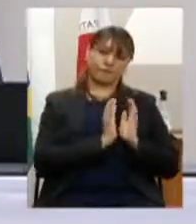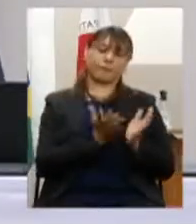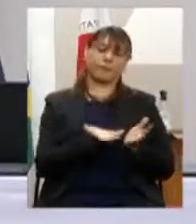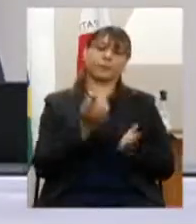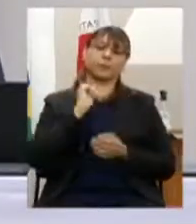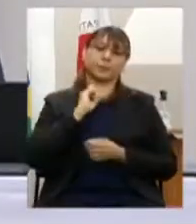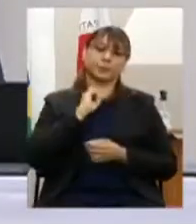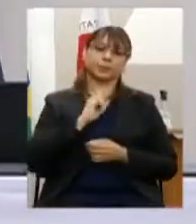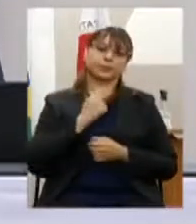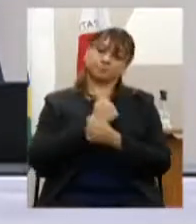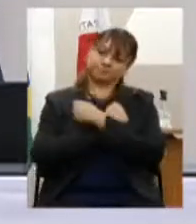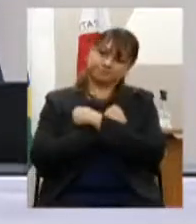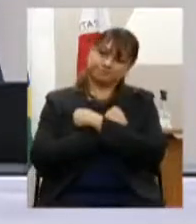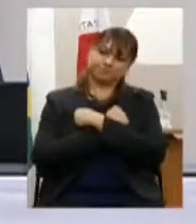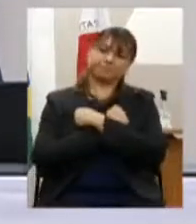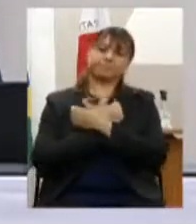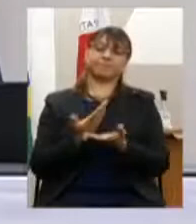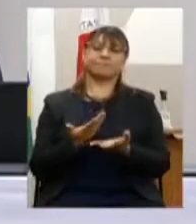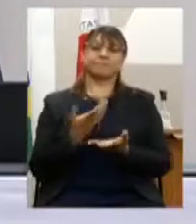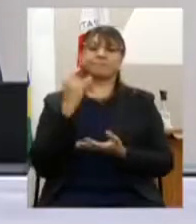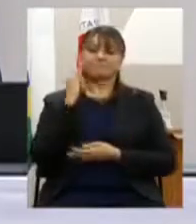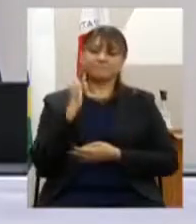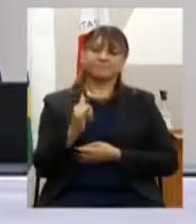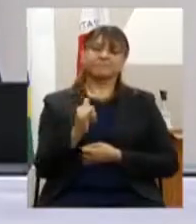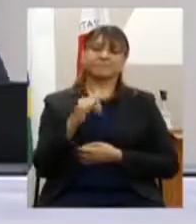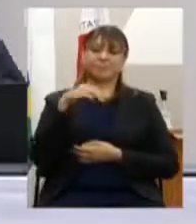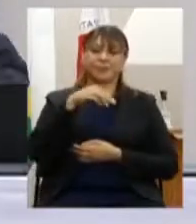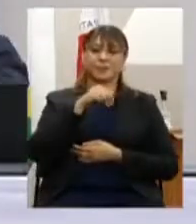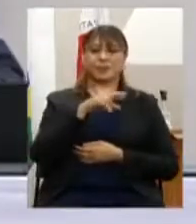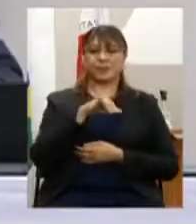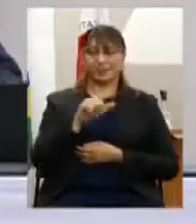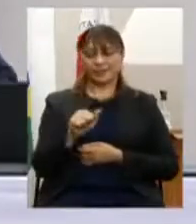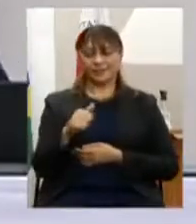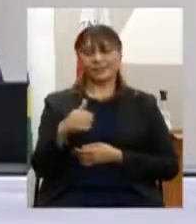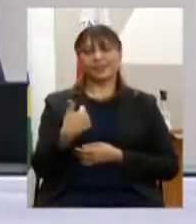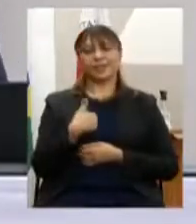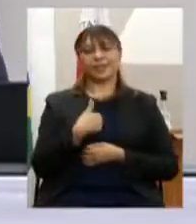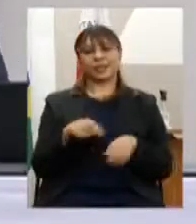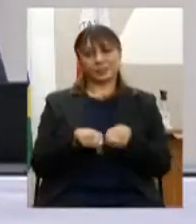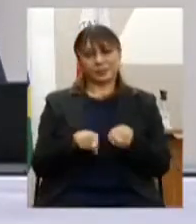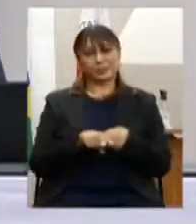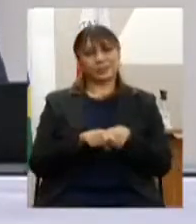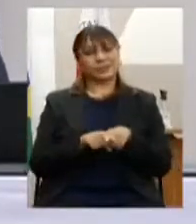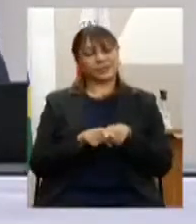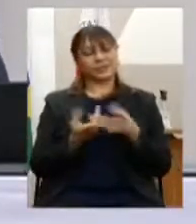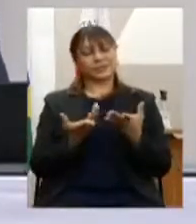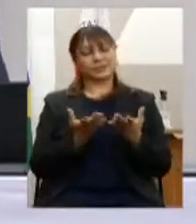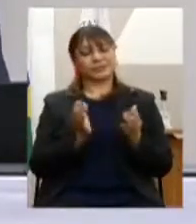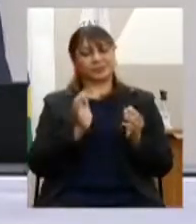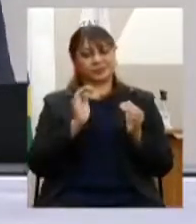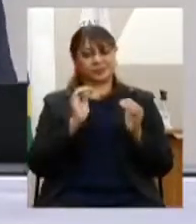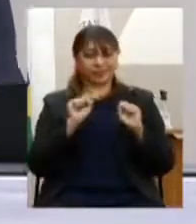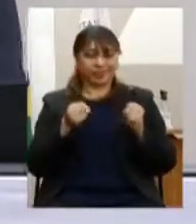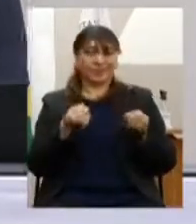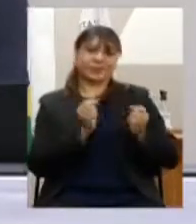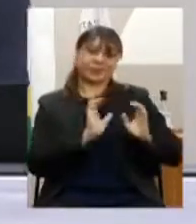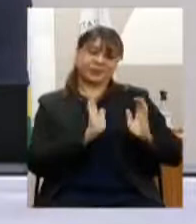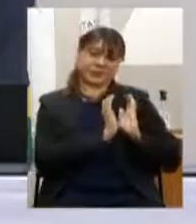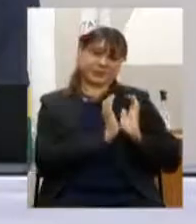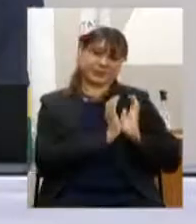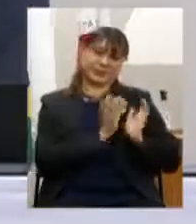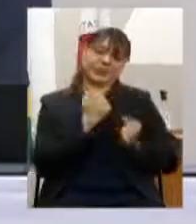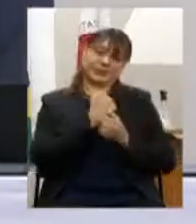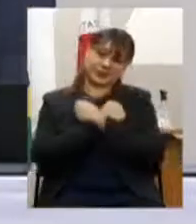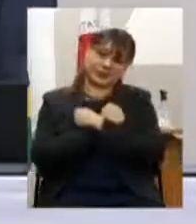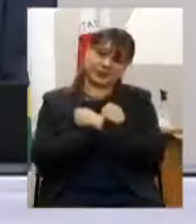Um abraço e dizer a você, Maria Joanita, que eu também sou apaiano. Um grande abraço. Muito obrigado por mais uma